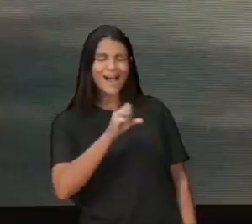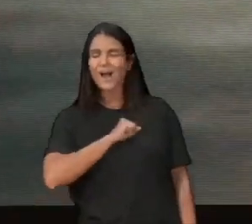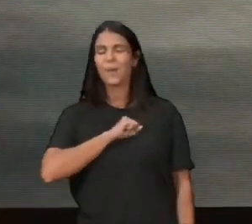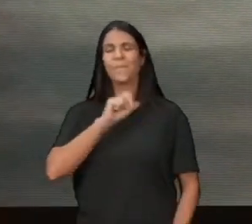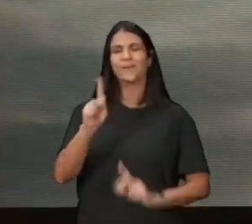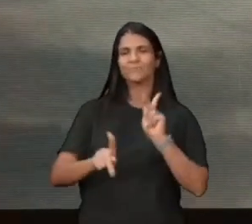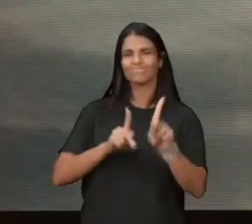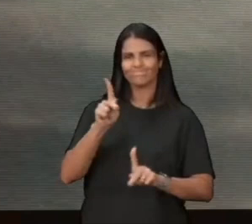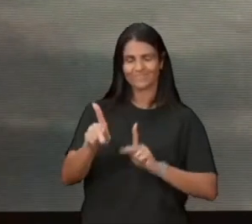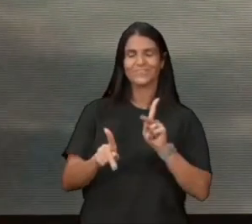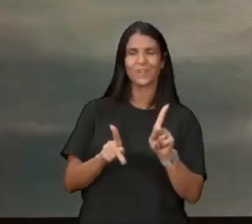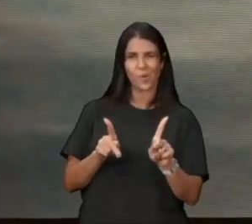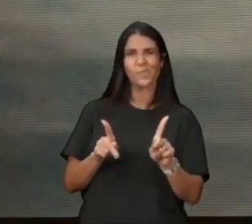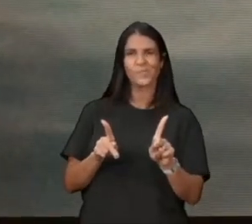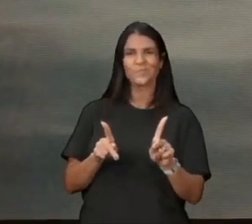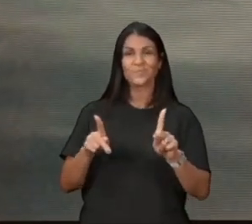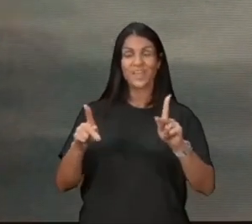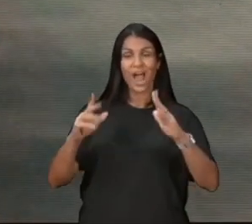essa sinagoga, está até hoje, lá em Cafarnaum,